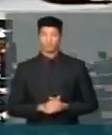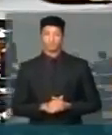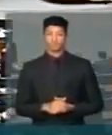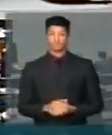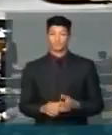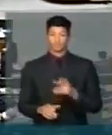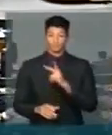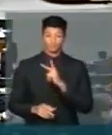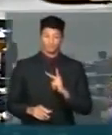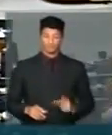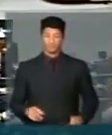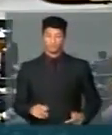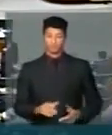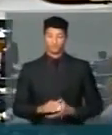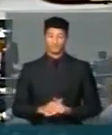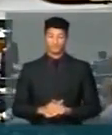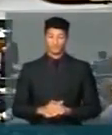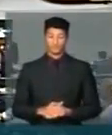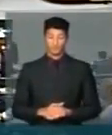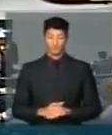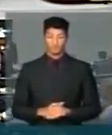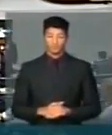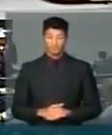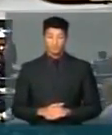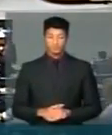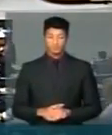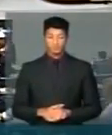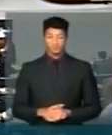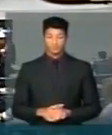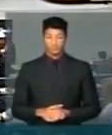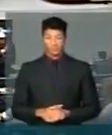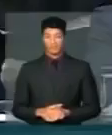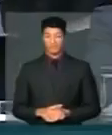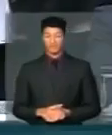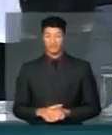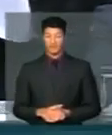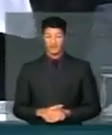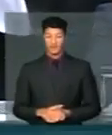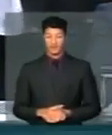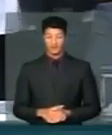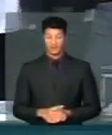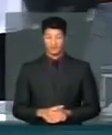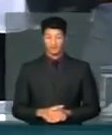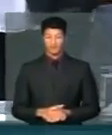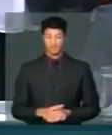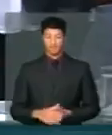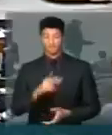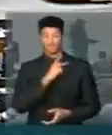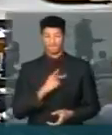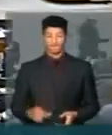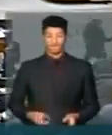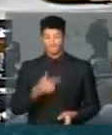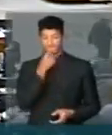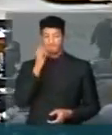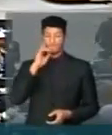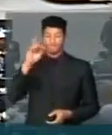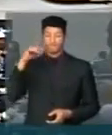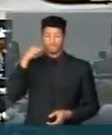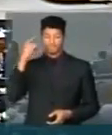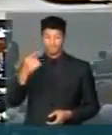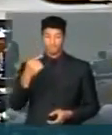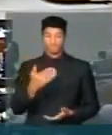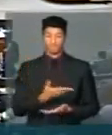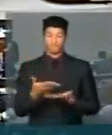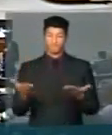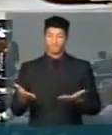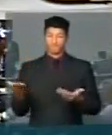Presidente. Presidente. Senhor Presidente. Palavra como líder. Senhor Presidente, senhoras e senhores deputados. Senhor